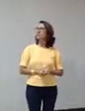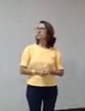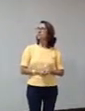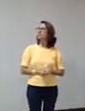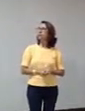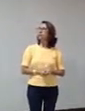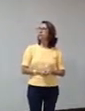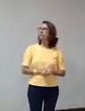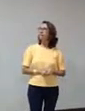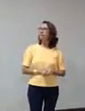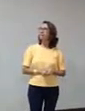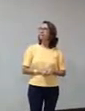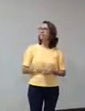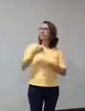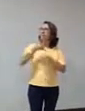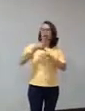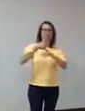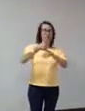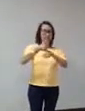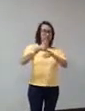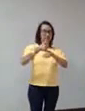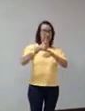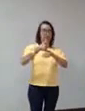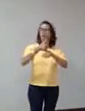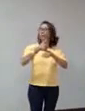E aí, então, a exposição